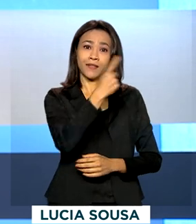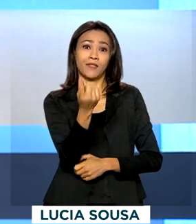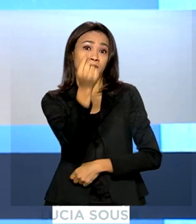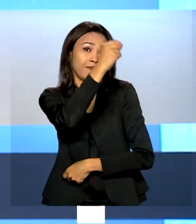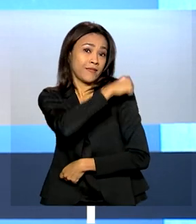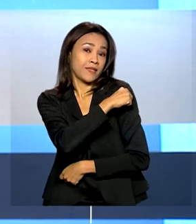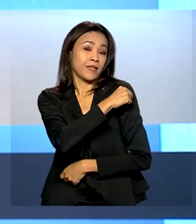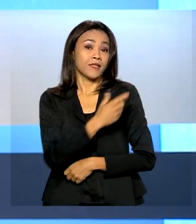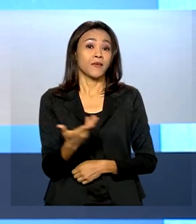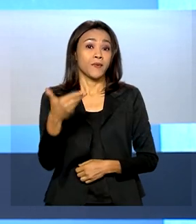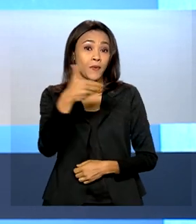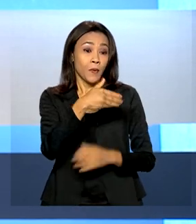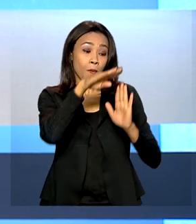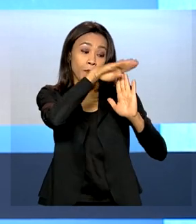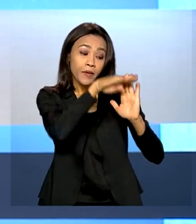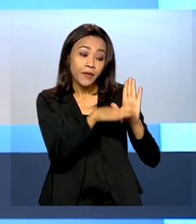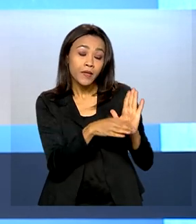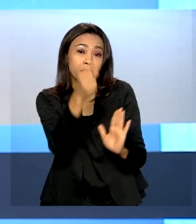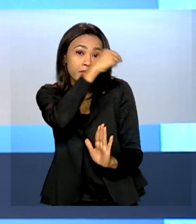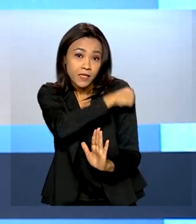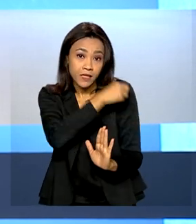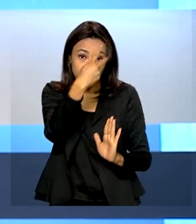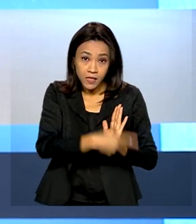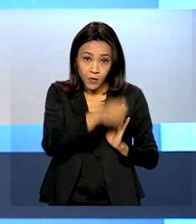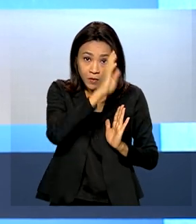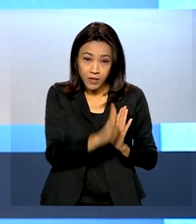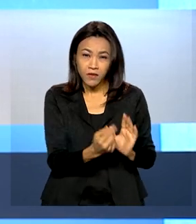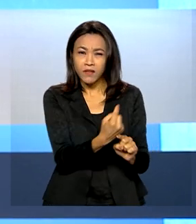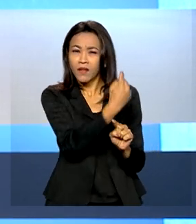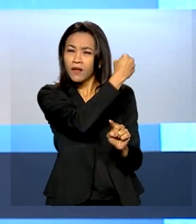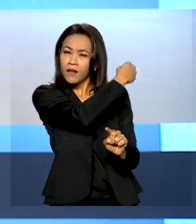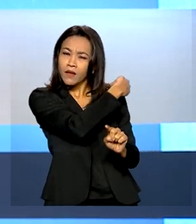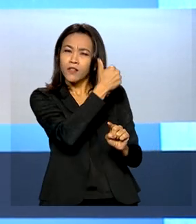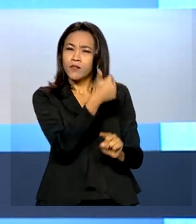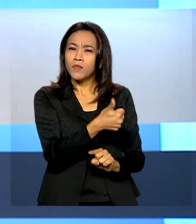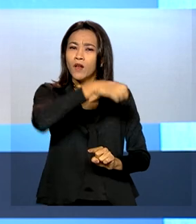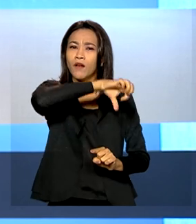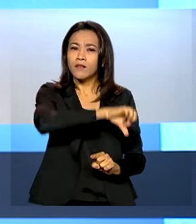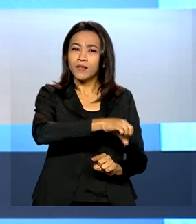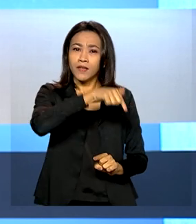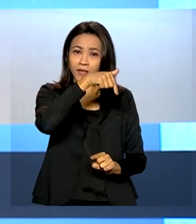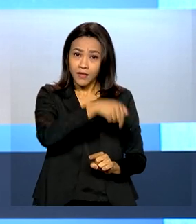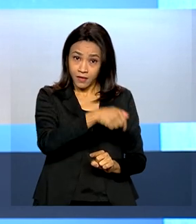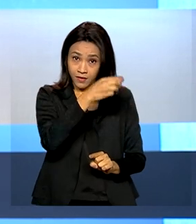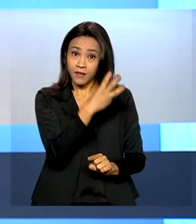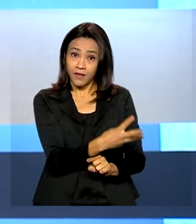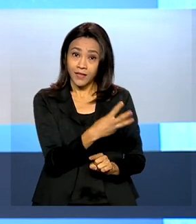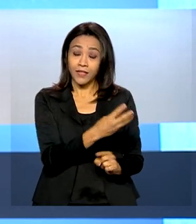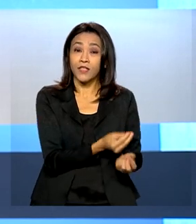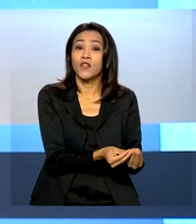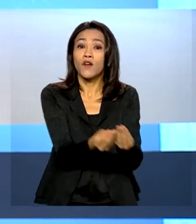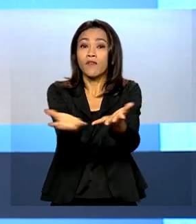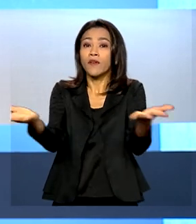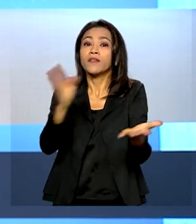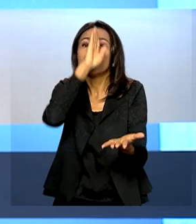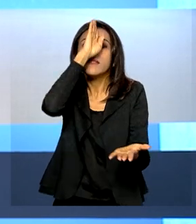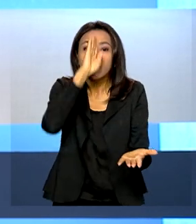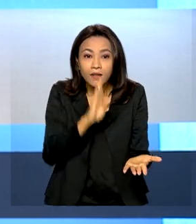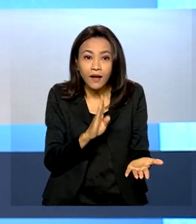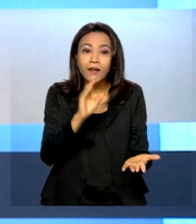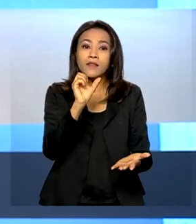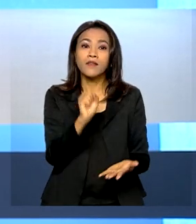O programa de imunização existe no país desde 1973 e oferece de graça pelo SUS